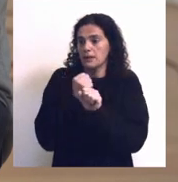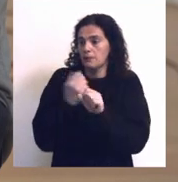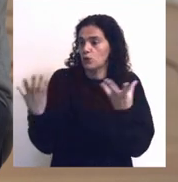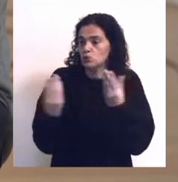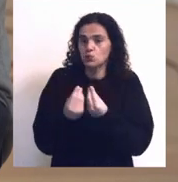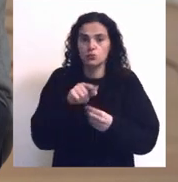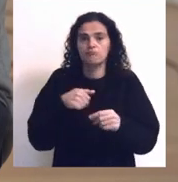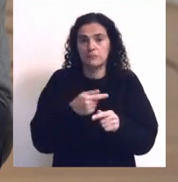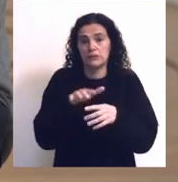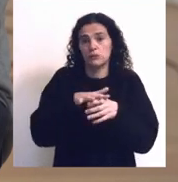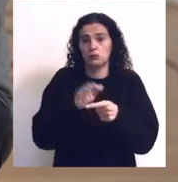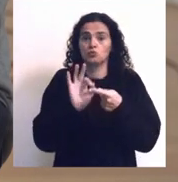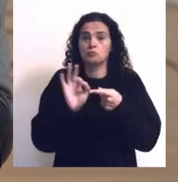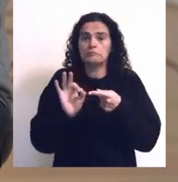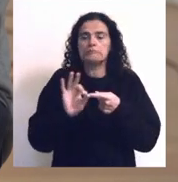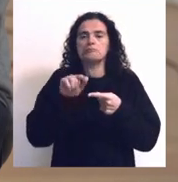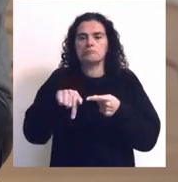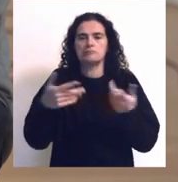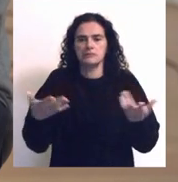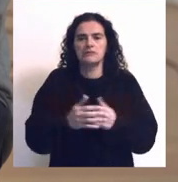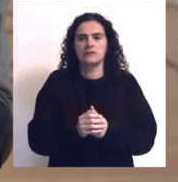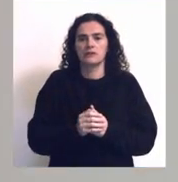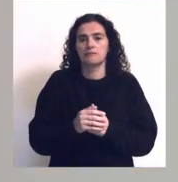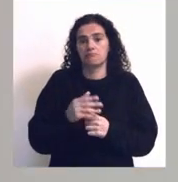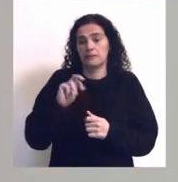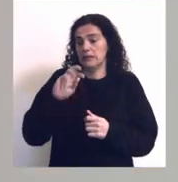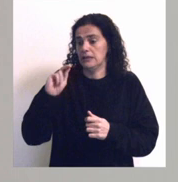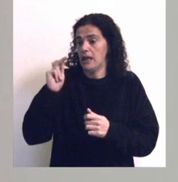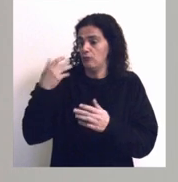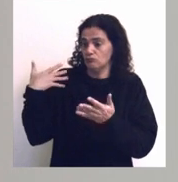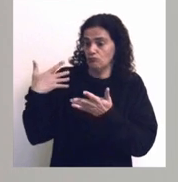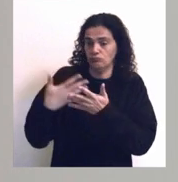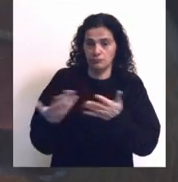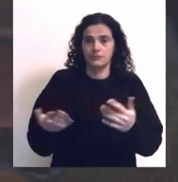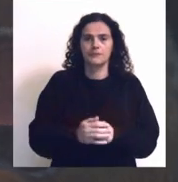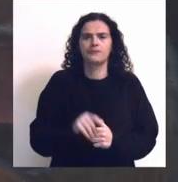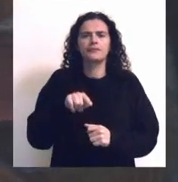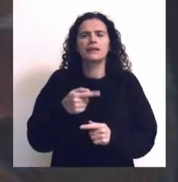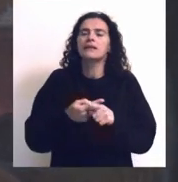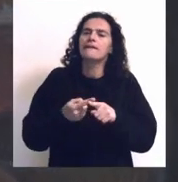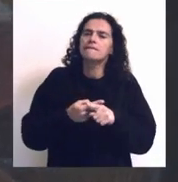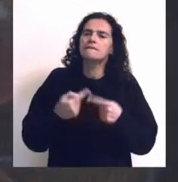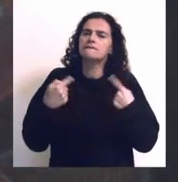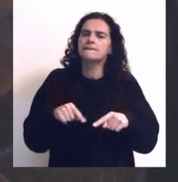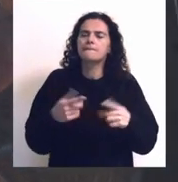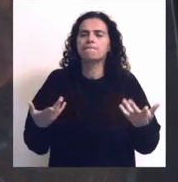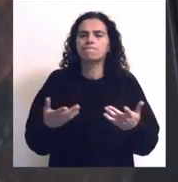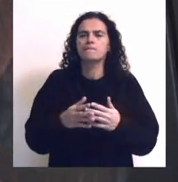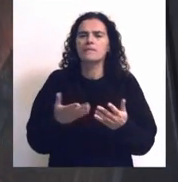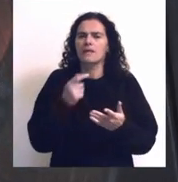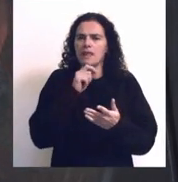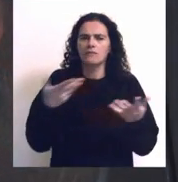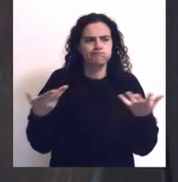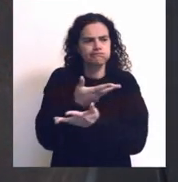um trabalho que, neste caso específico, é de três décadas, trinta anos. Acaba por ser interessante em pôr